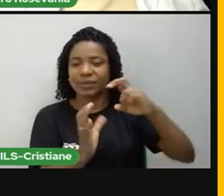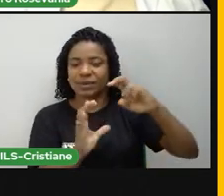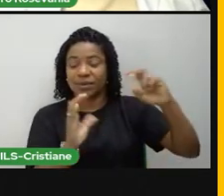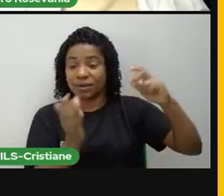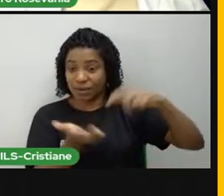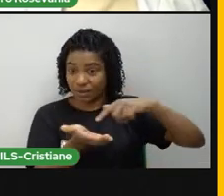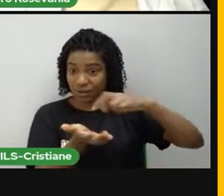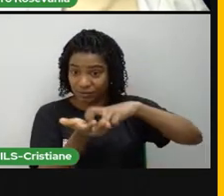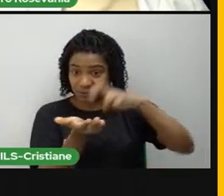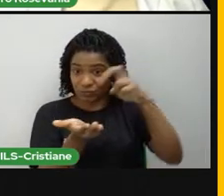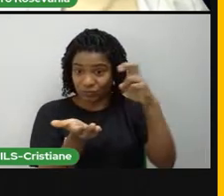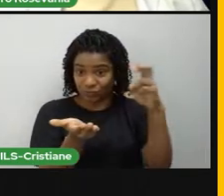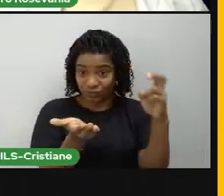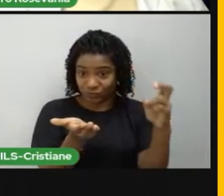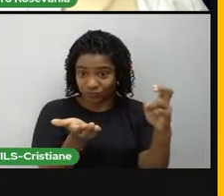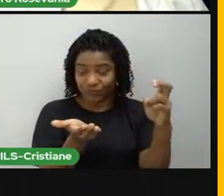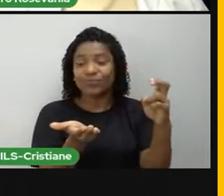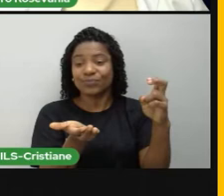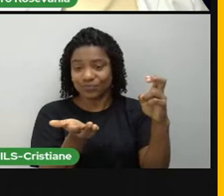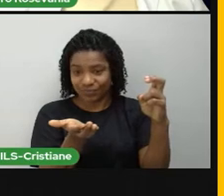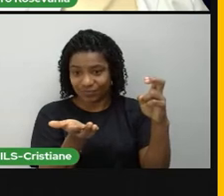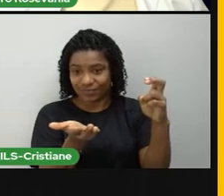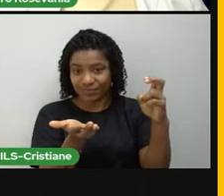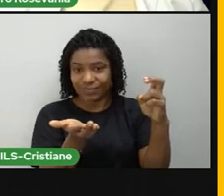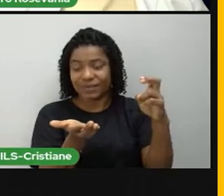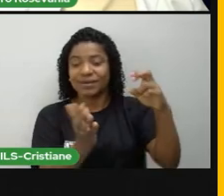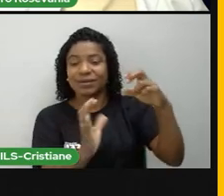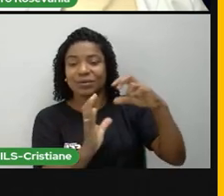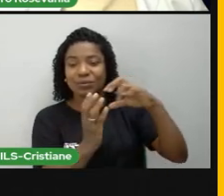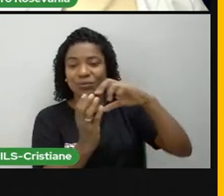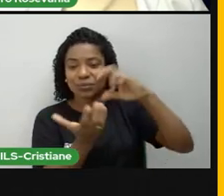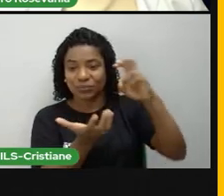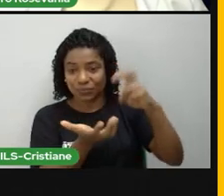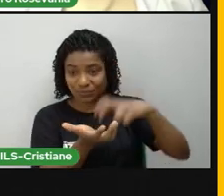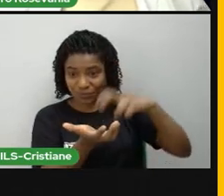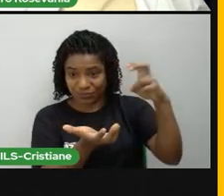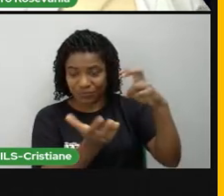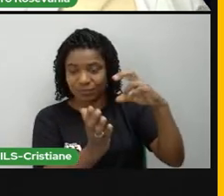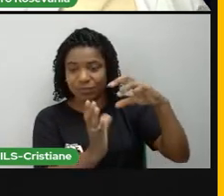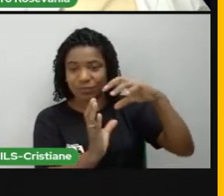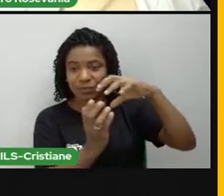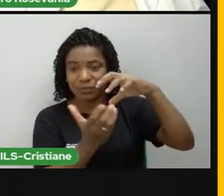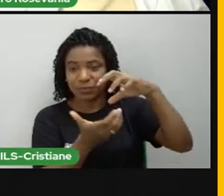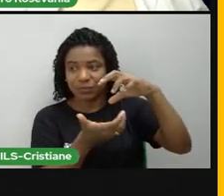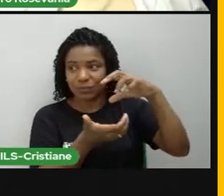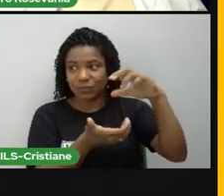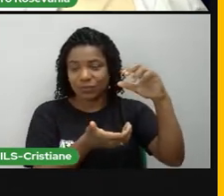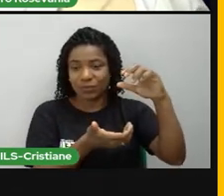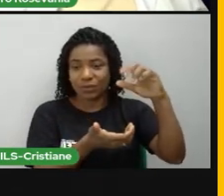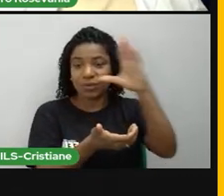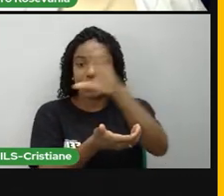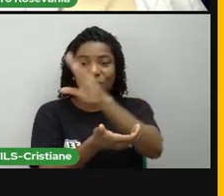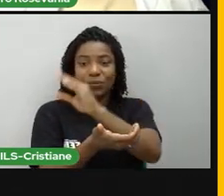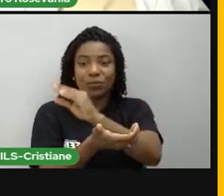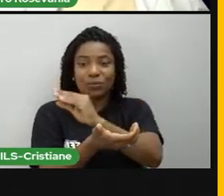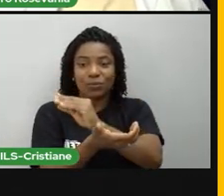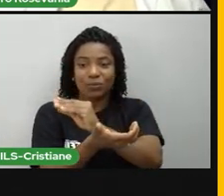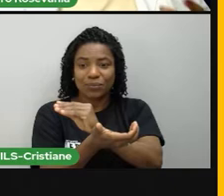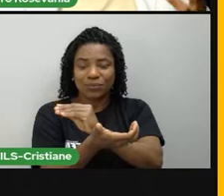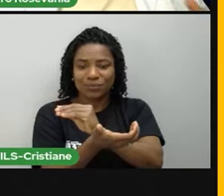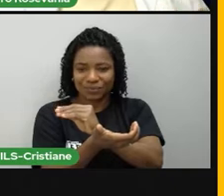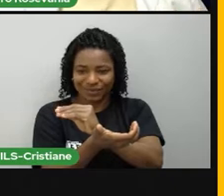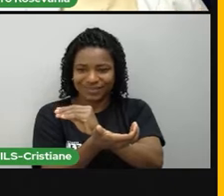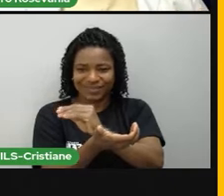face que não está voltada para o sol é uma face escura, e nós chamamos de noite.